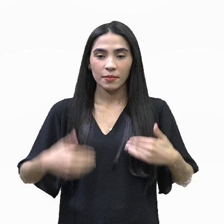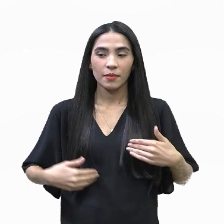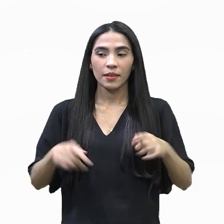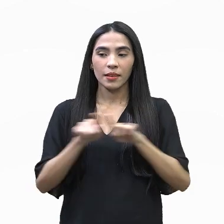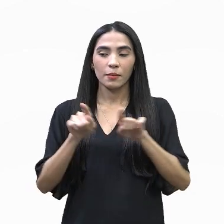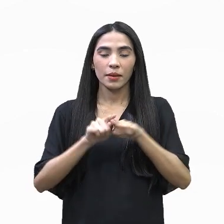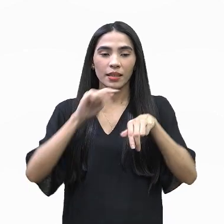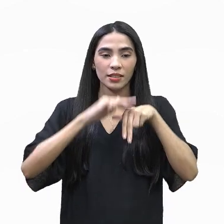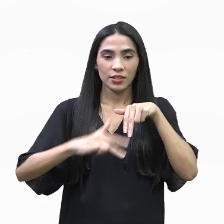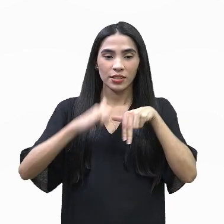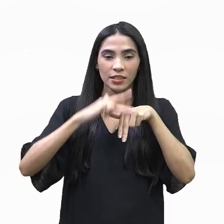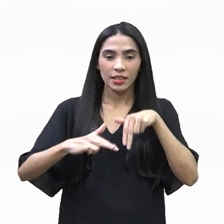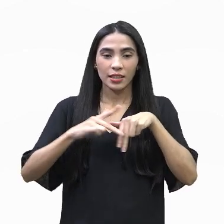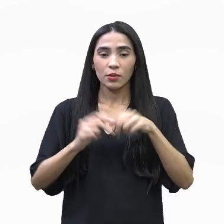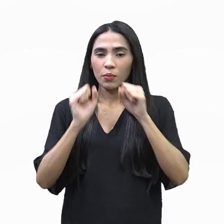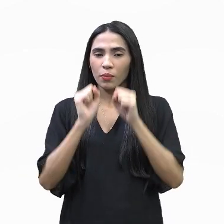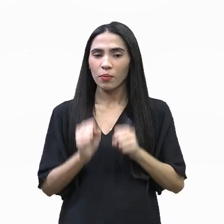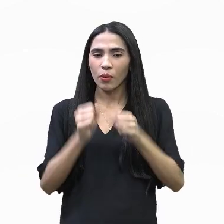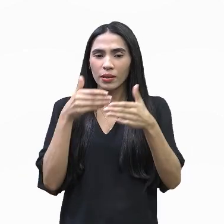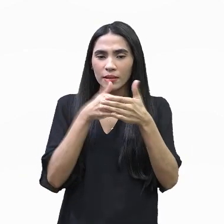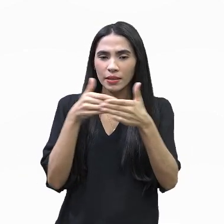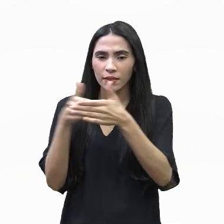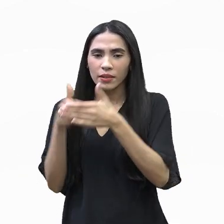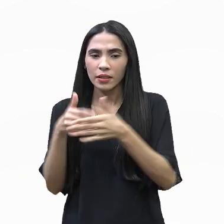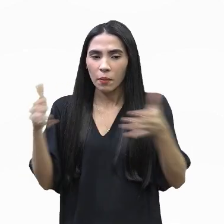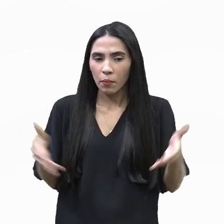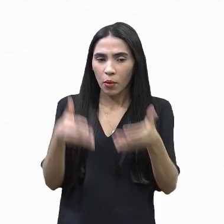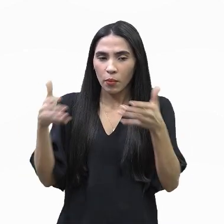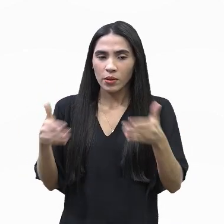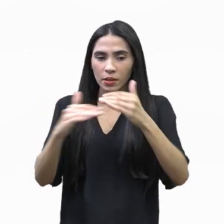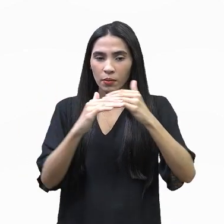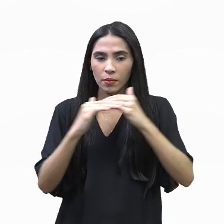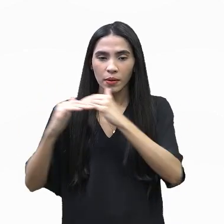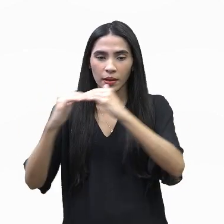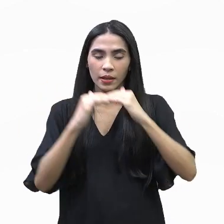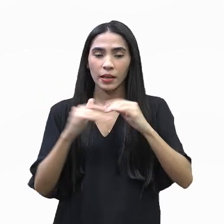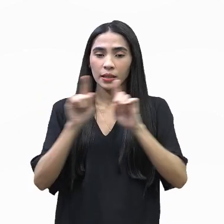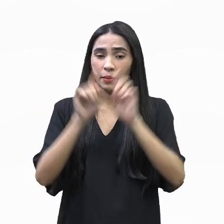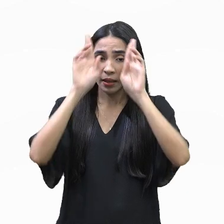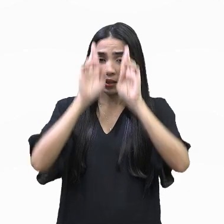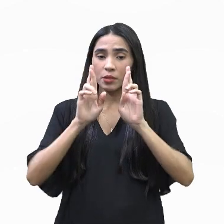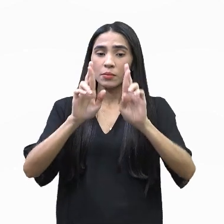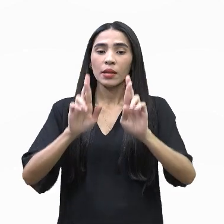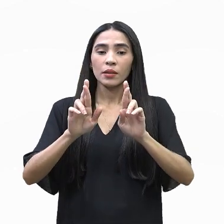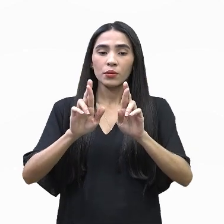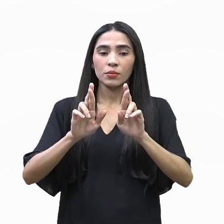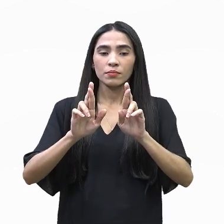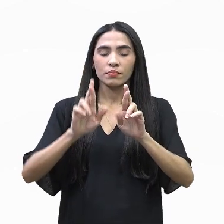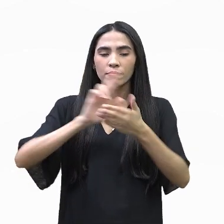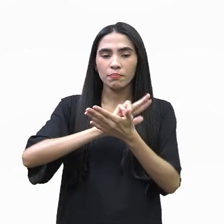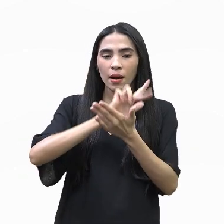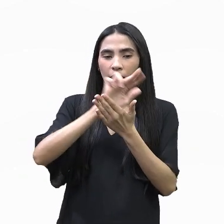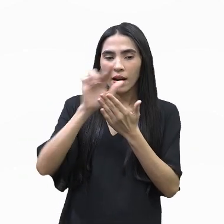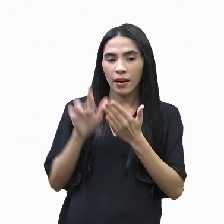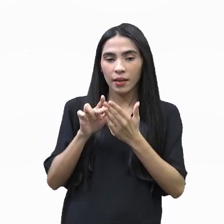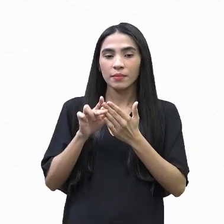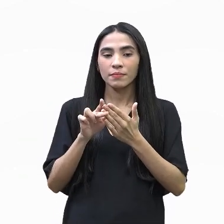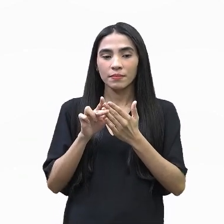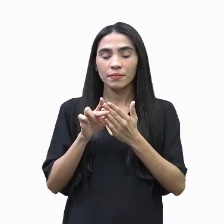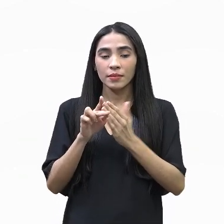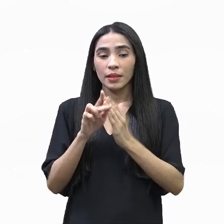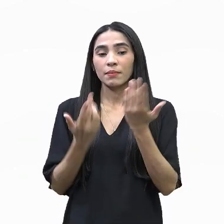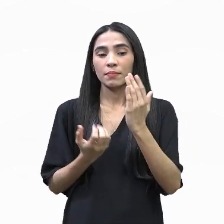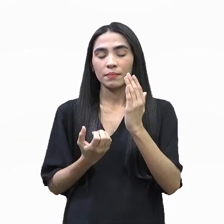podem interferir na promoção da equidade e no respeito à diversidade na construção da